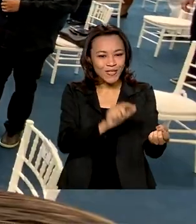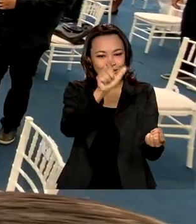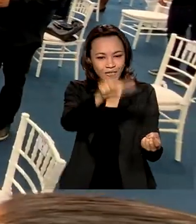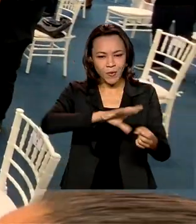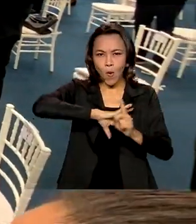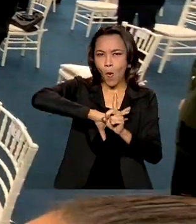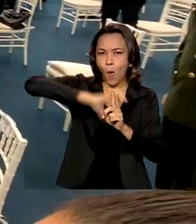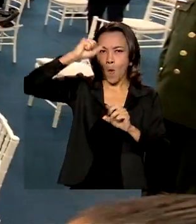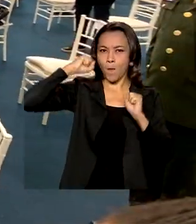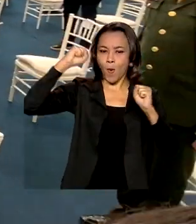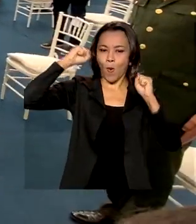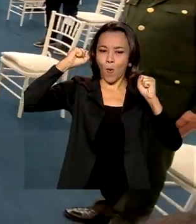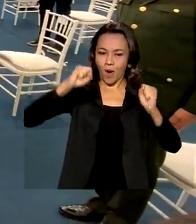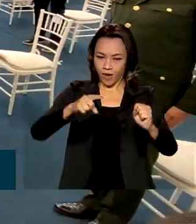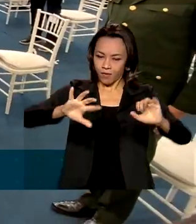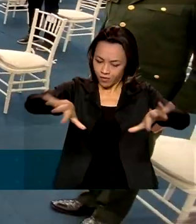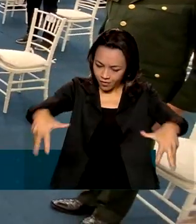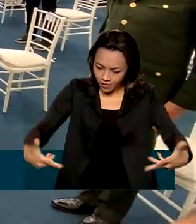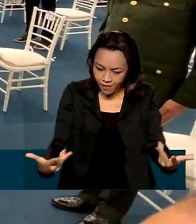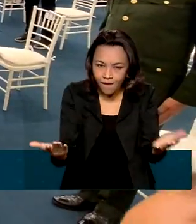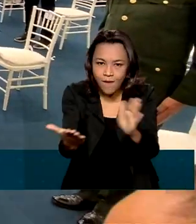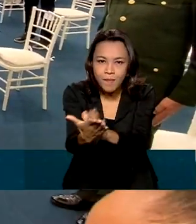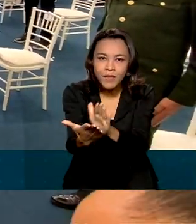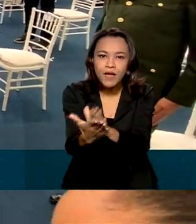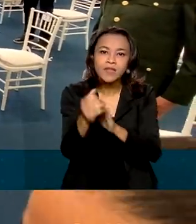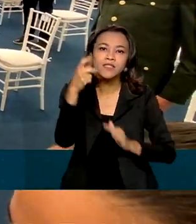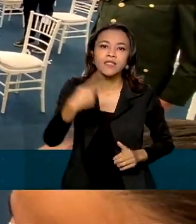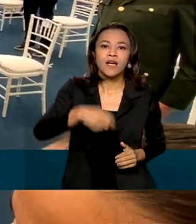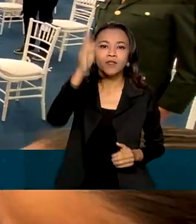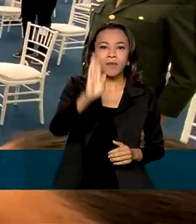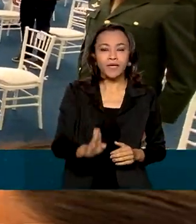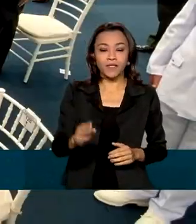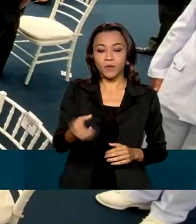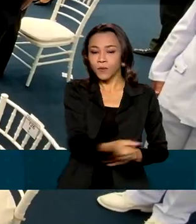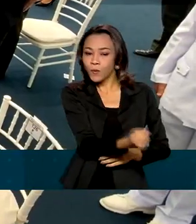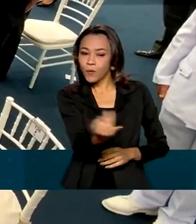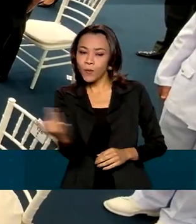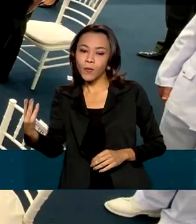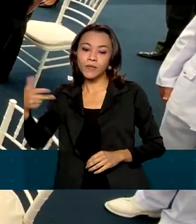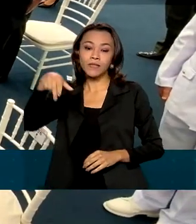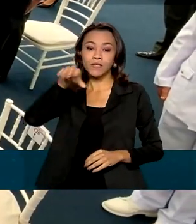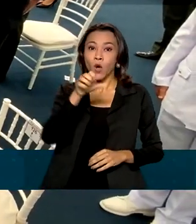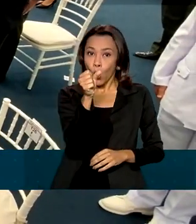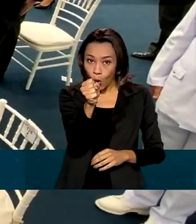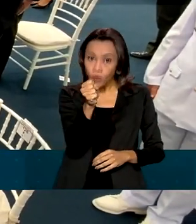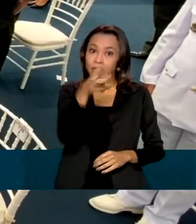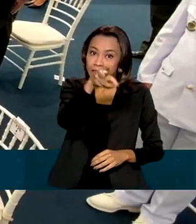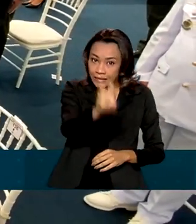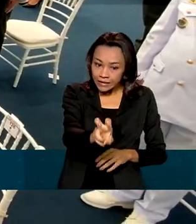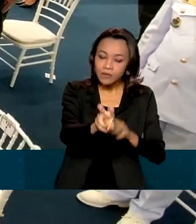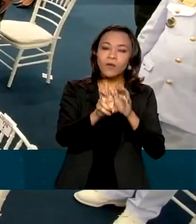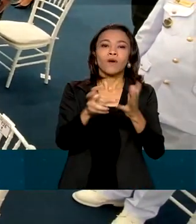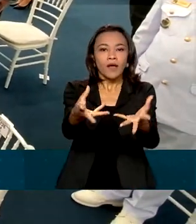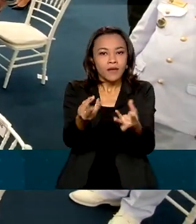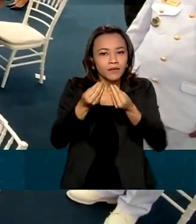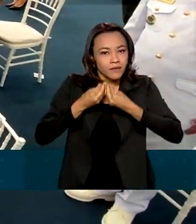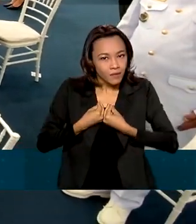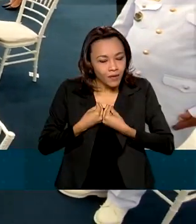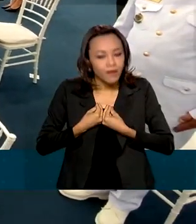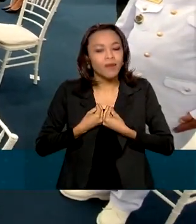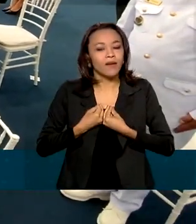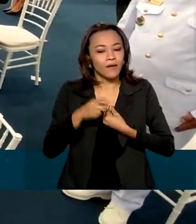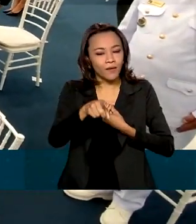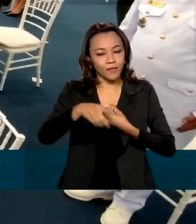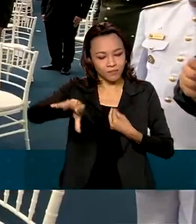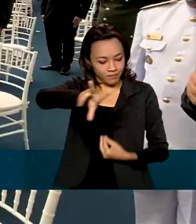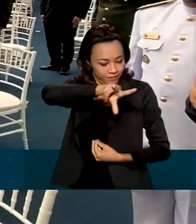agora foi a vez de serem homenageados aqui no Brasil. Cinco dos oito medalhistas olímpicos que são militares receberam mais